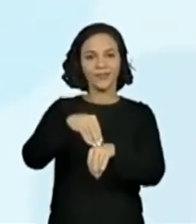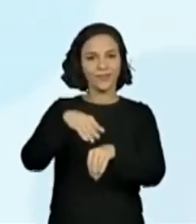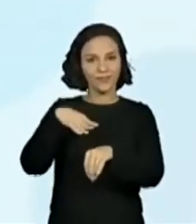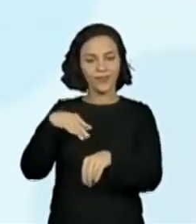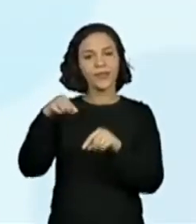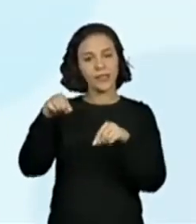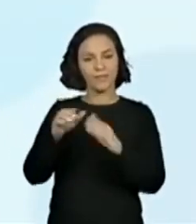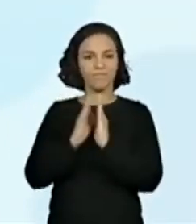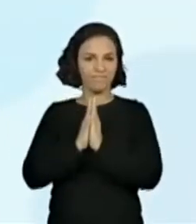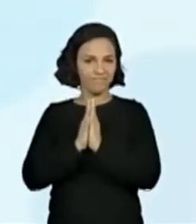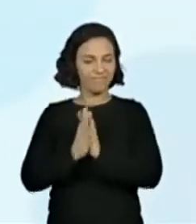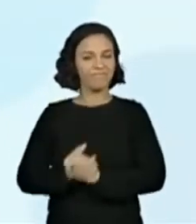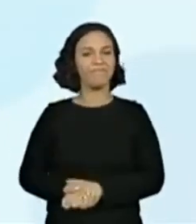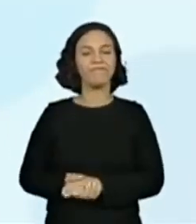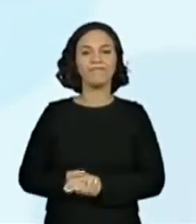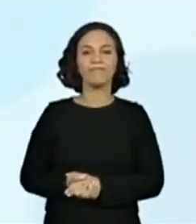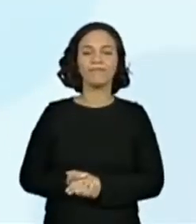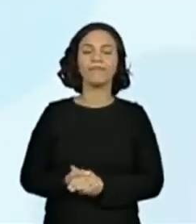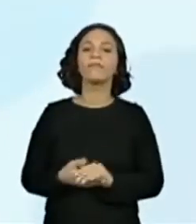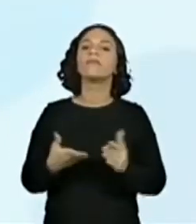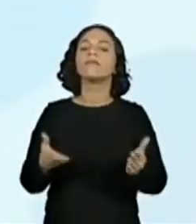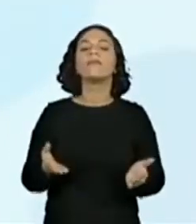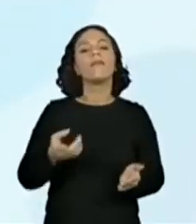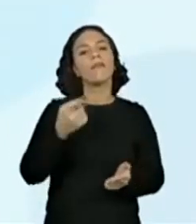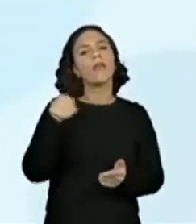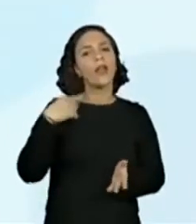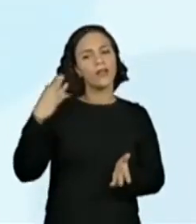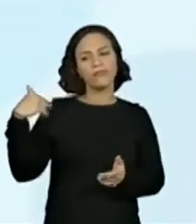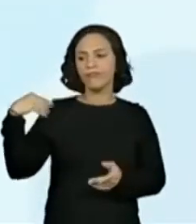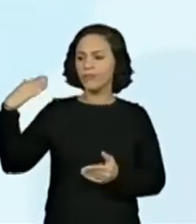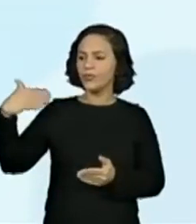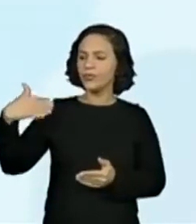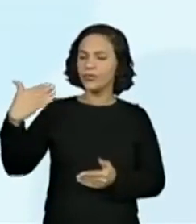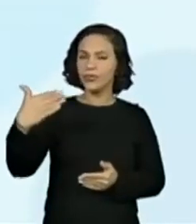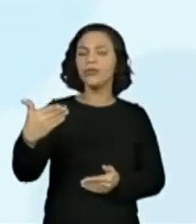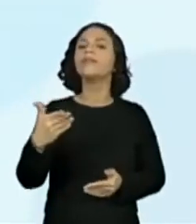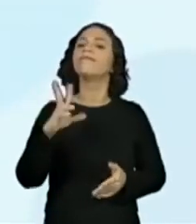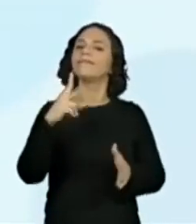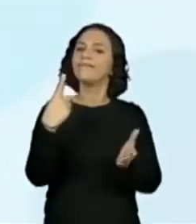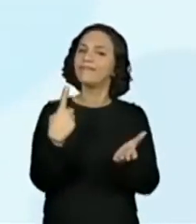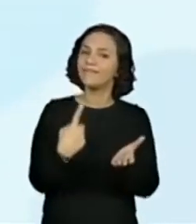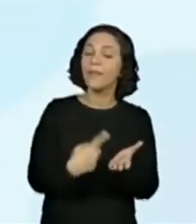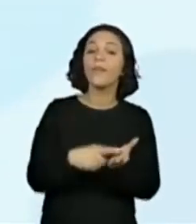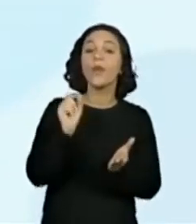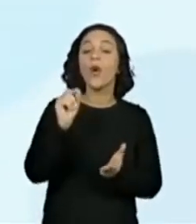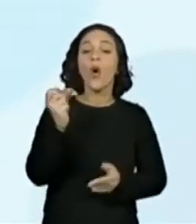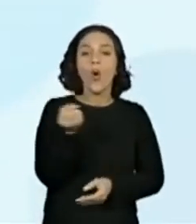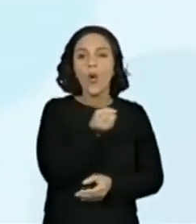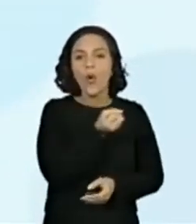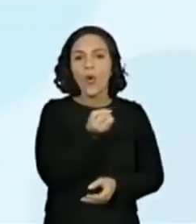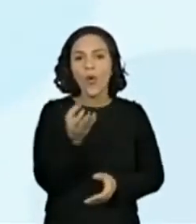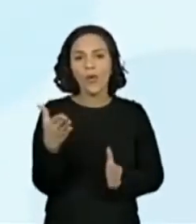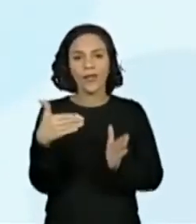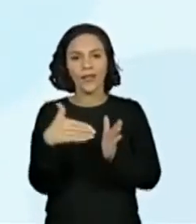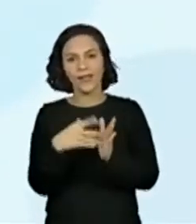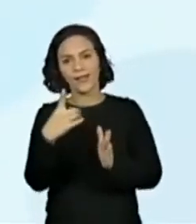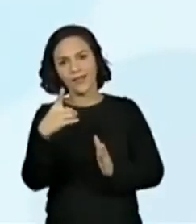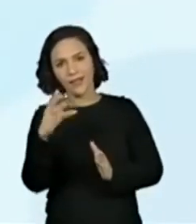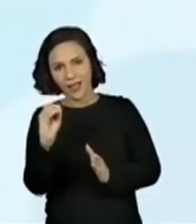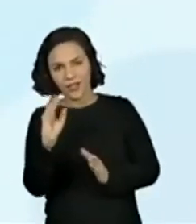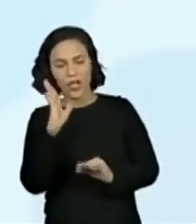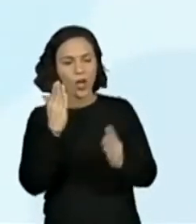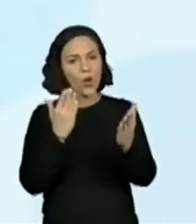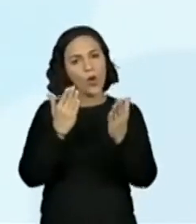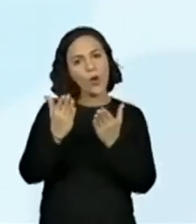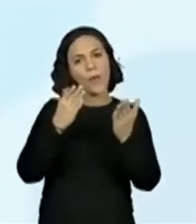favor. Esses dias, gente vem contando, não é verdade? Contamos até 10, fizemos ali a questão do que tem mais